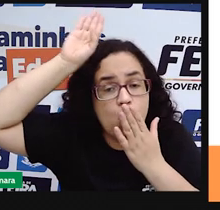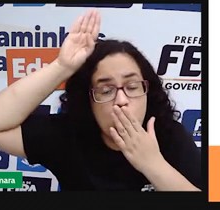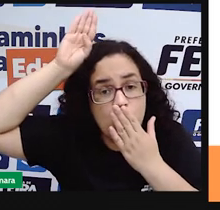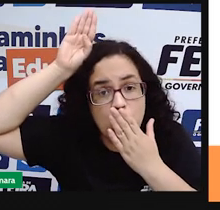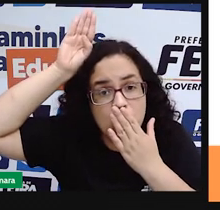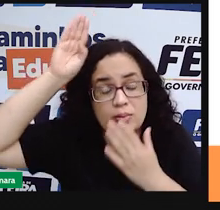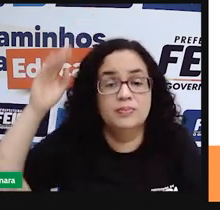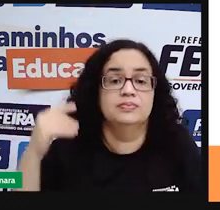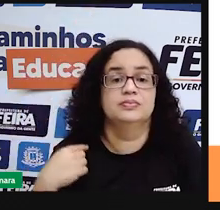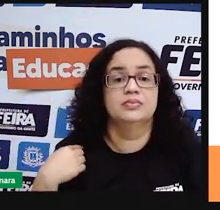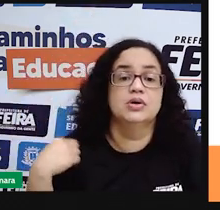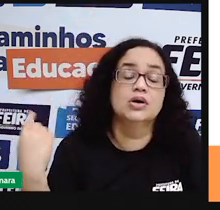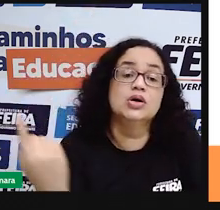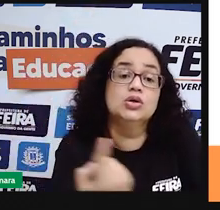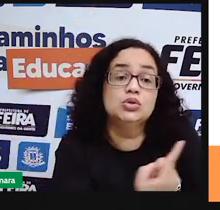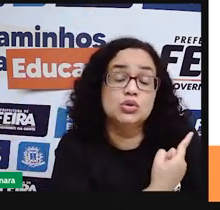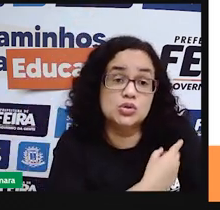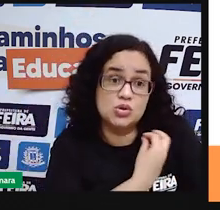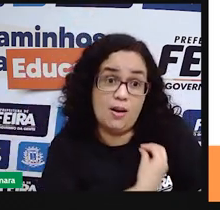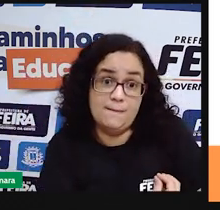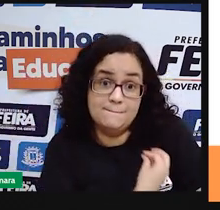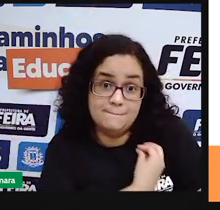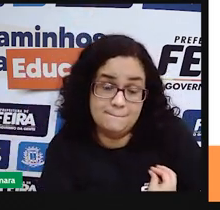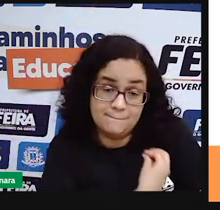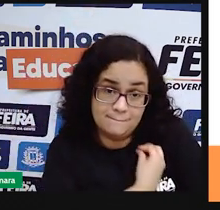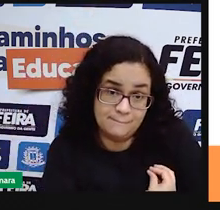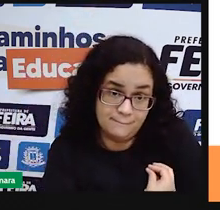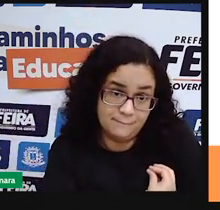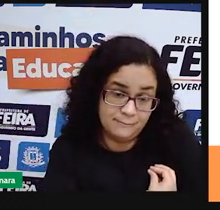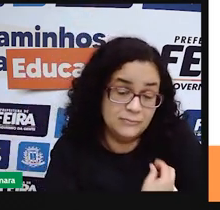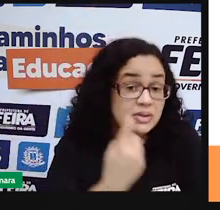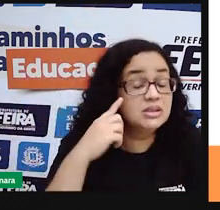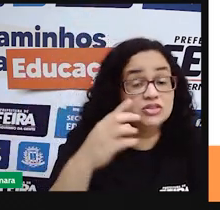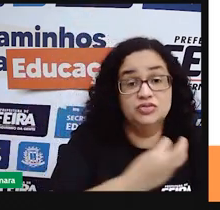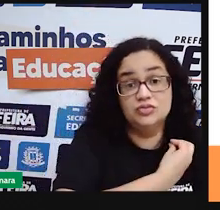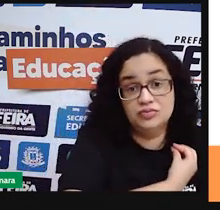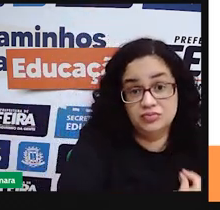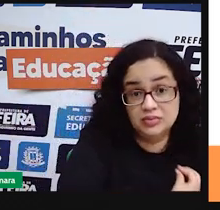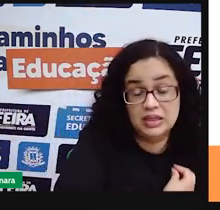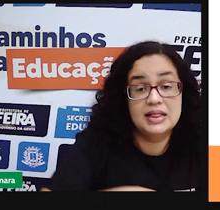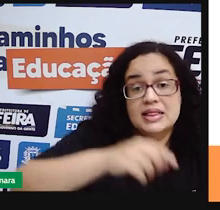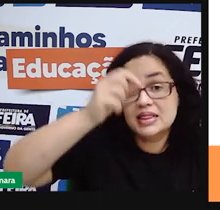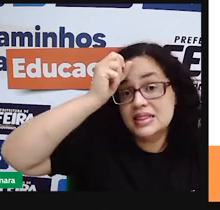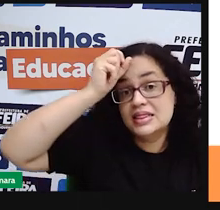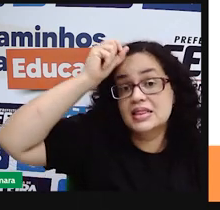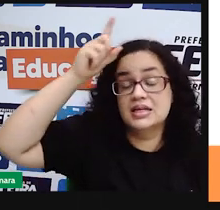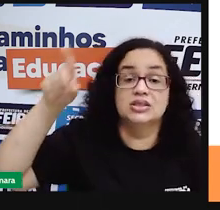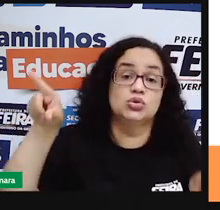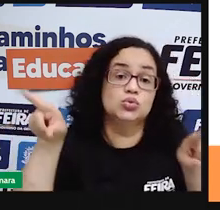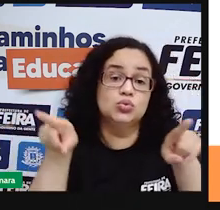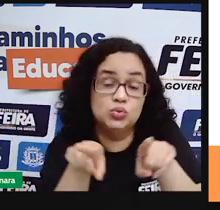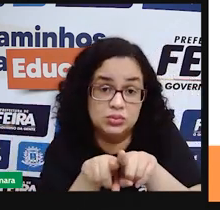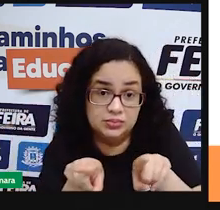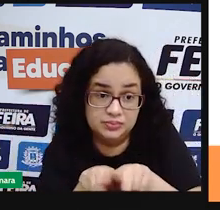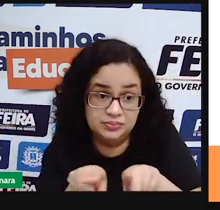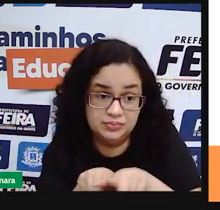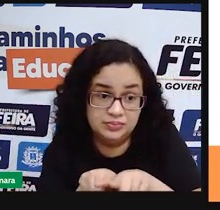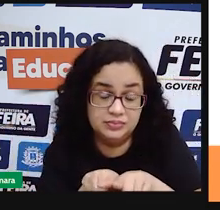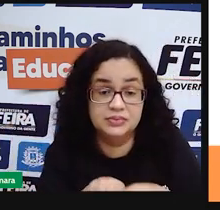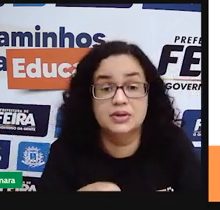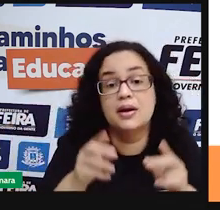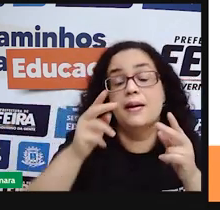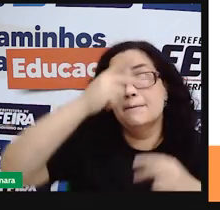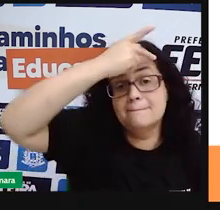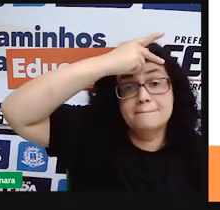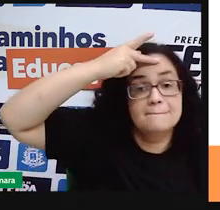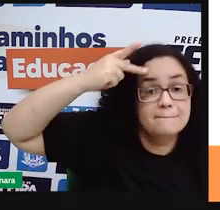do nosso presente. E eles estão aí. Tem uma ideia também relacionada a isso, porque muitas pessoas pensam que